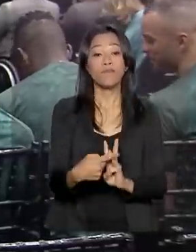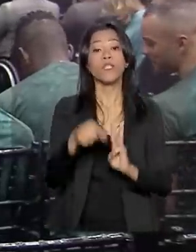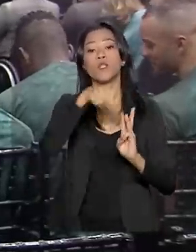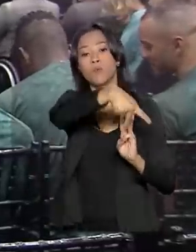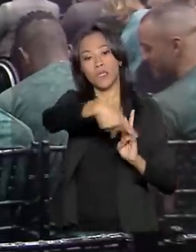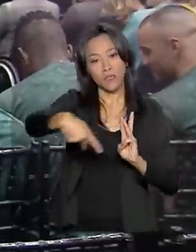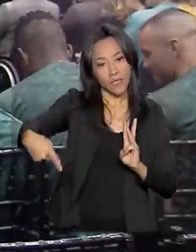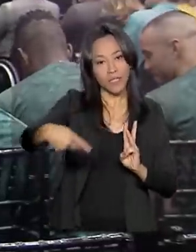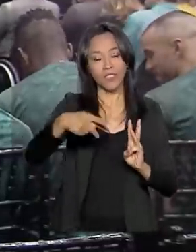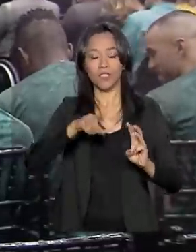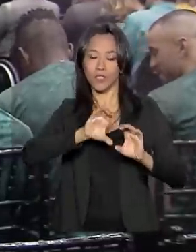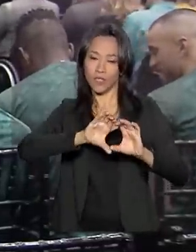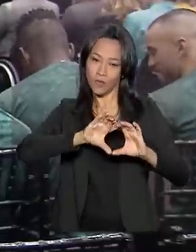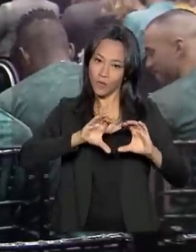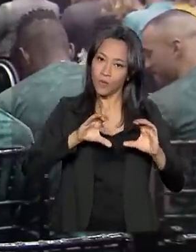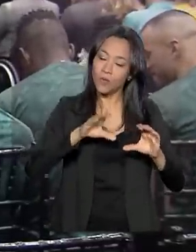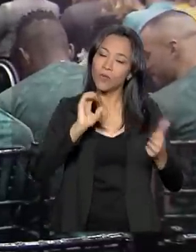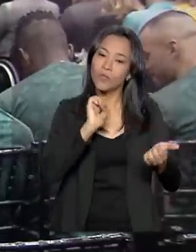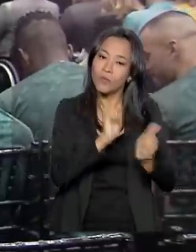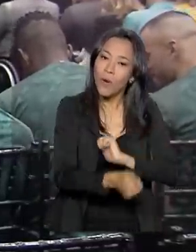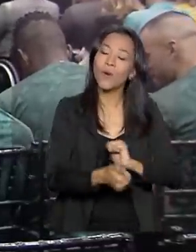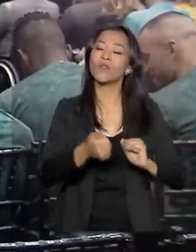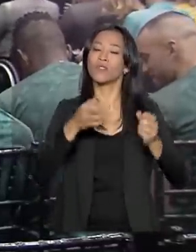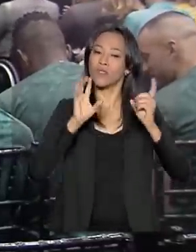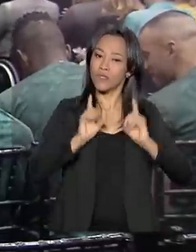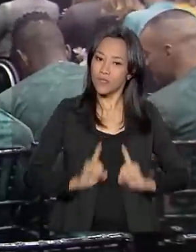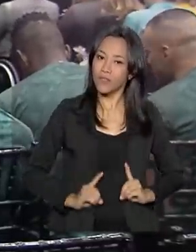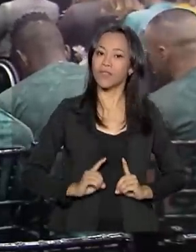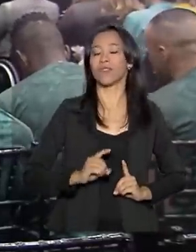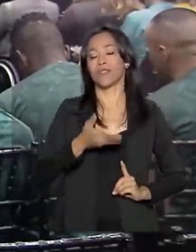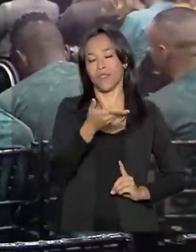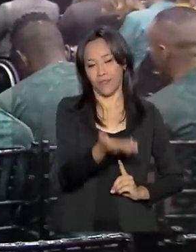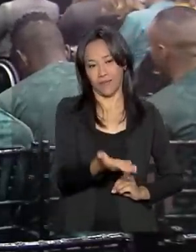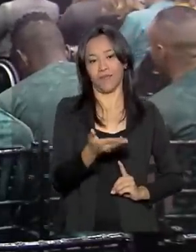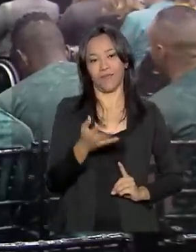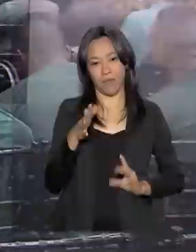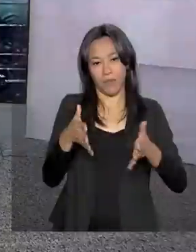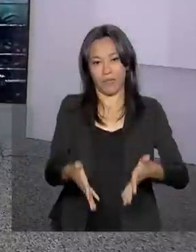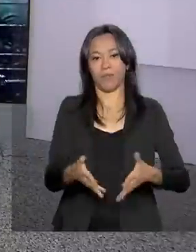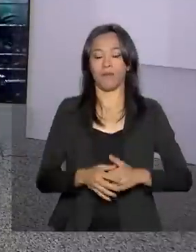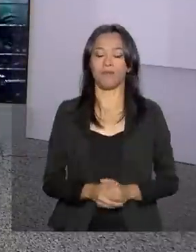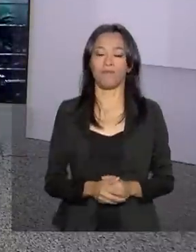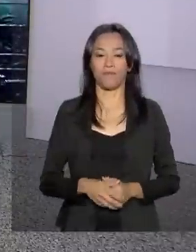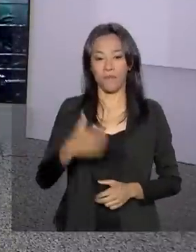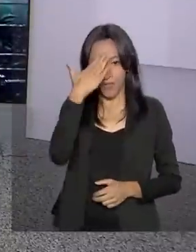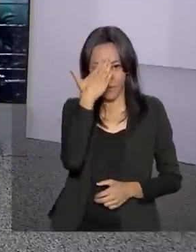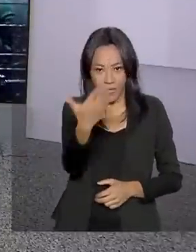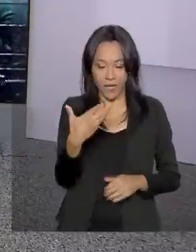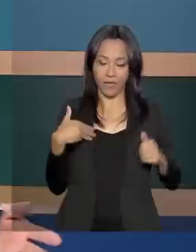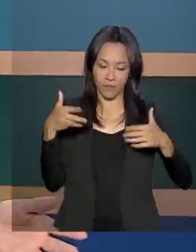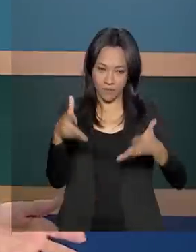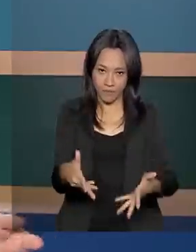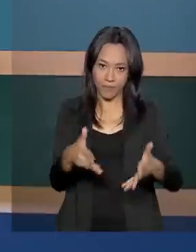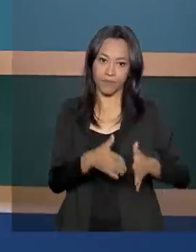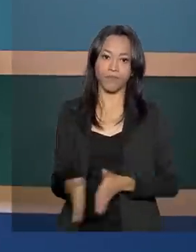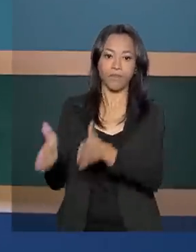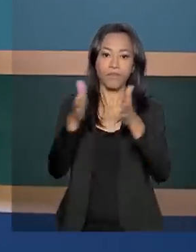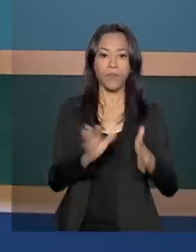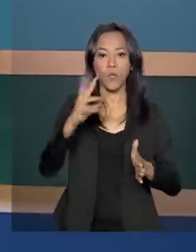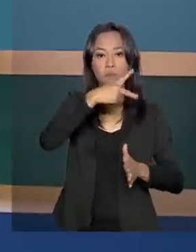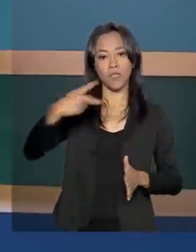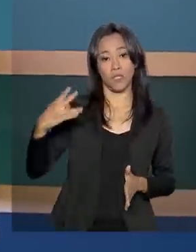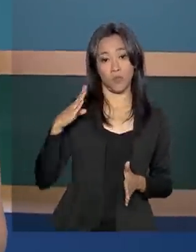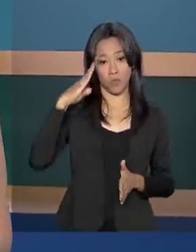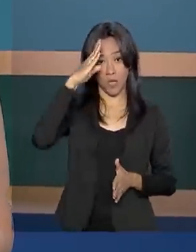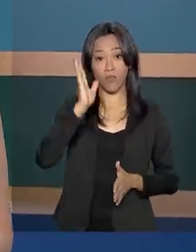presidente do Comitê Paralímpico Brasileiro, Misael Conrado. Carla. Obrigada pela sua participação. O presidente Jair